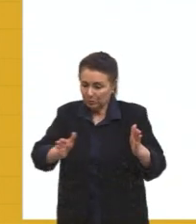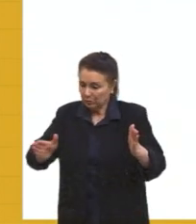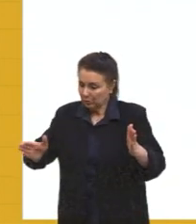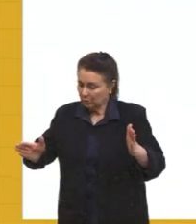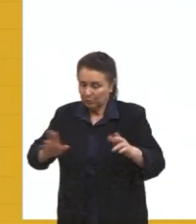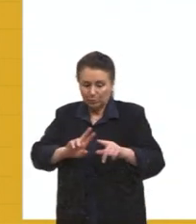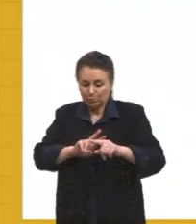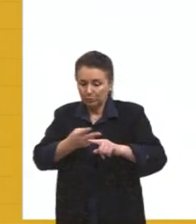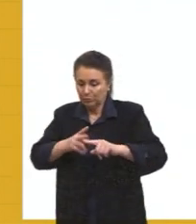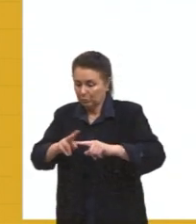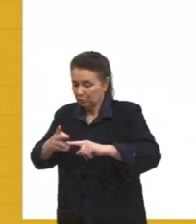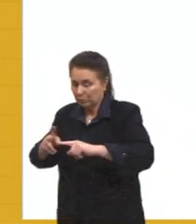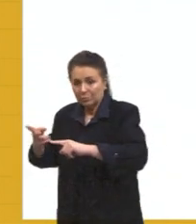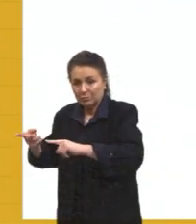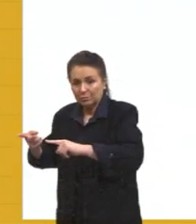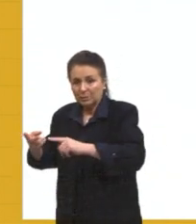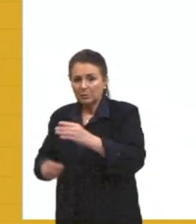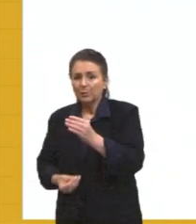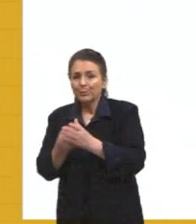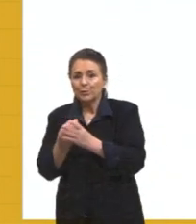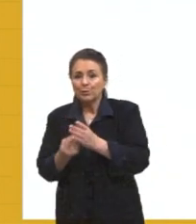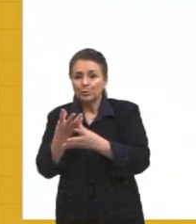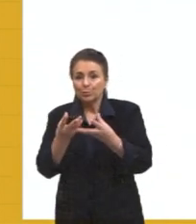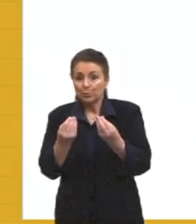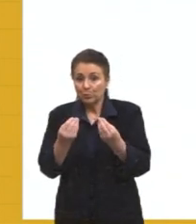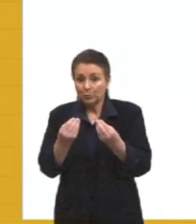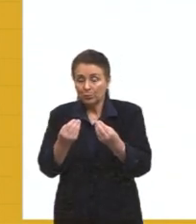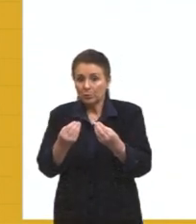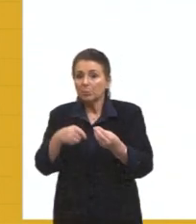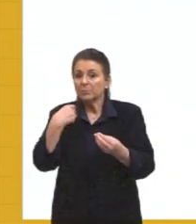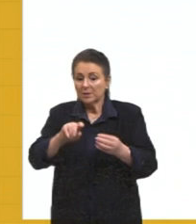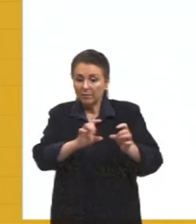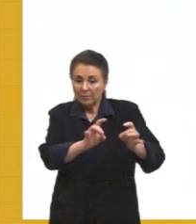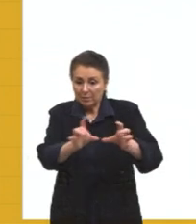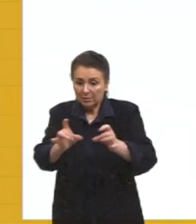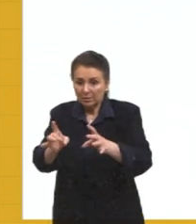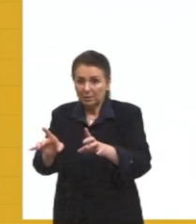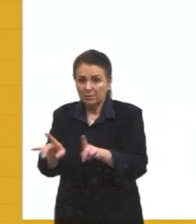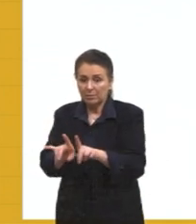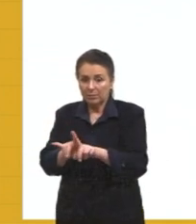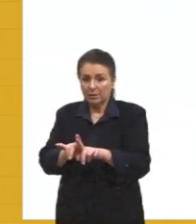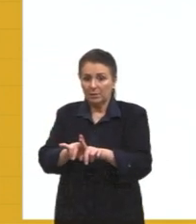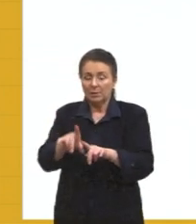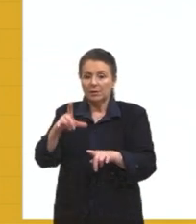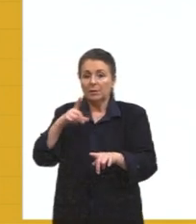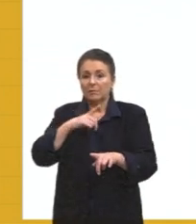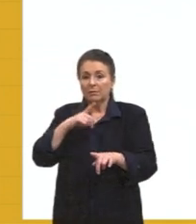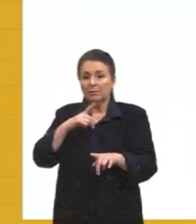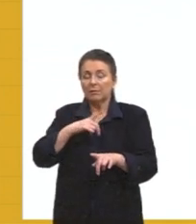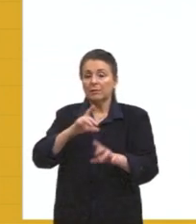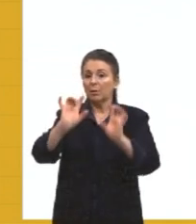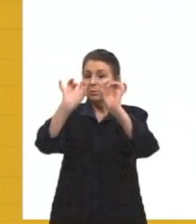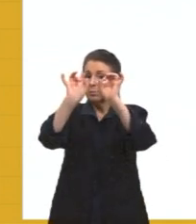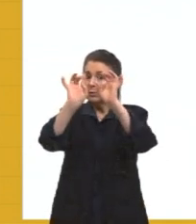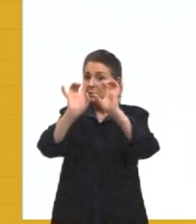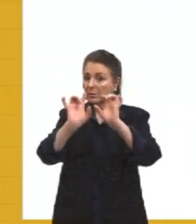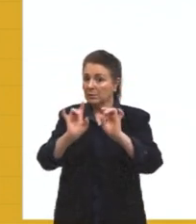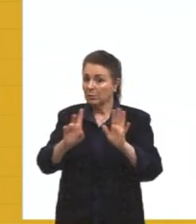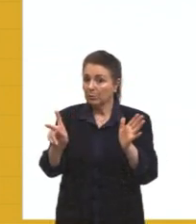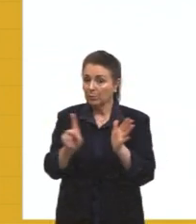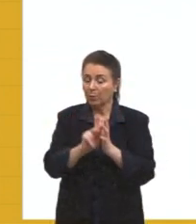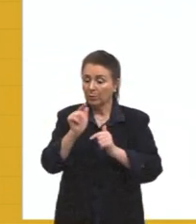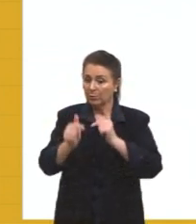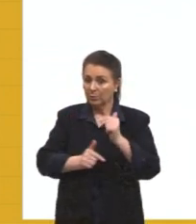consumo e massa. Então, se eu estou produzindo muito, eu tenho que vender aquele produto muito, né, e aí vai ter uma extrema especialização de trabalho, o cara vai ser